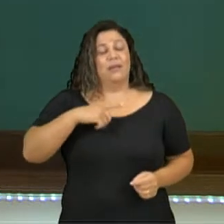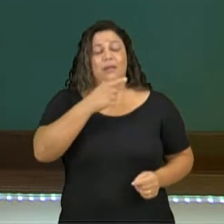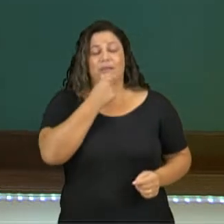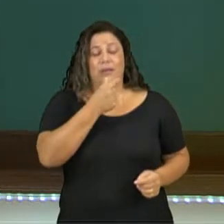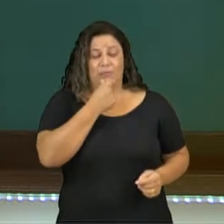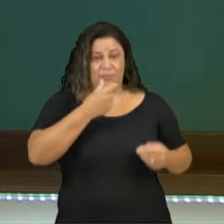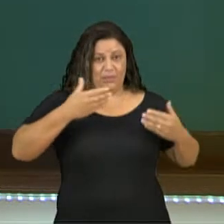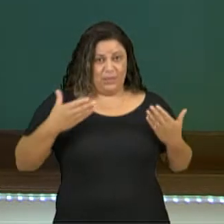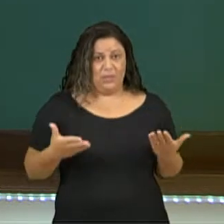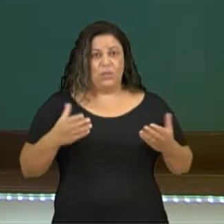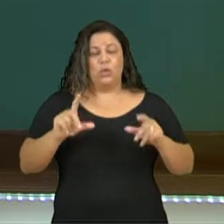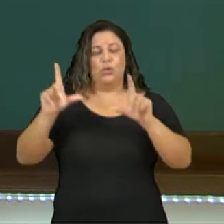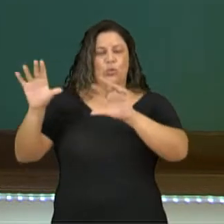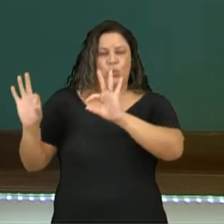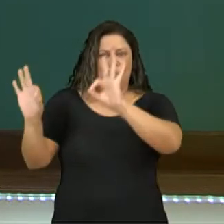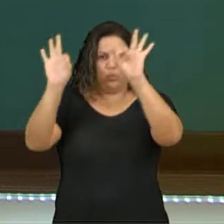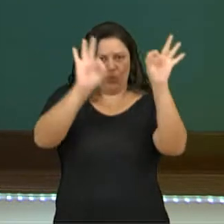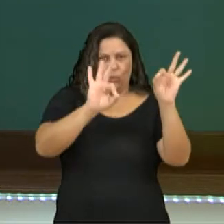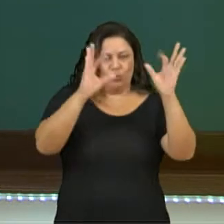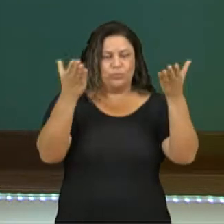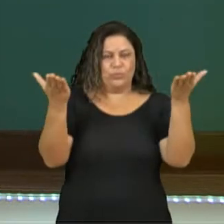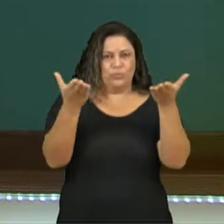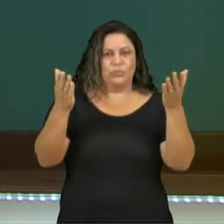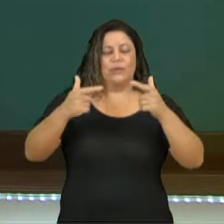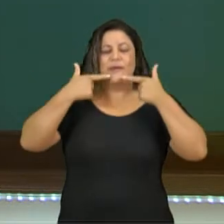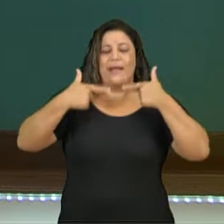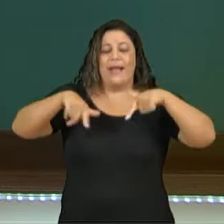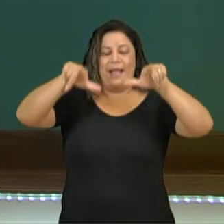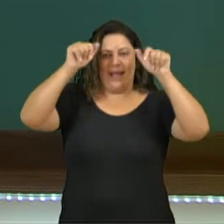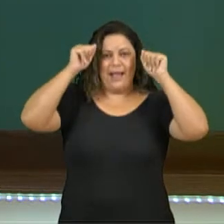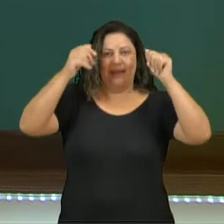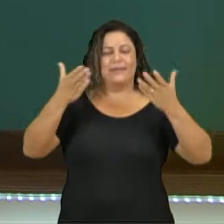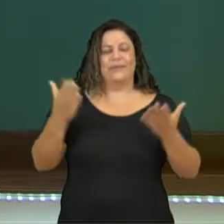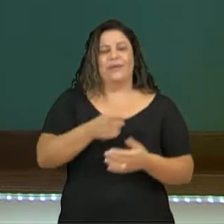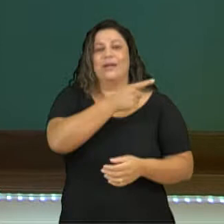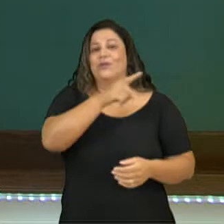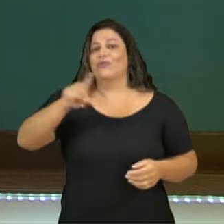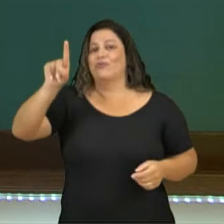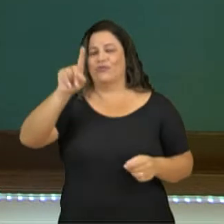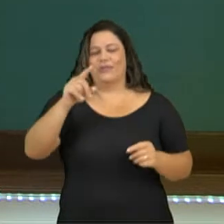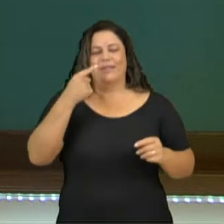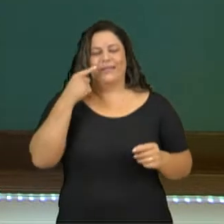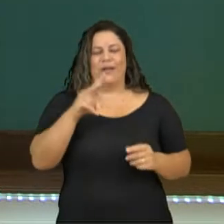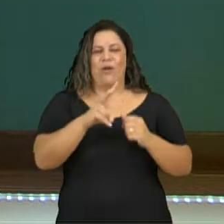que é a imagem, que é a linguagem não verbal.